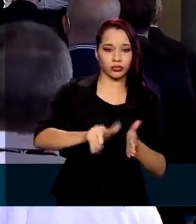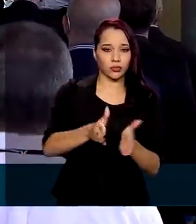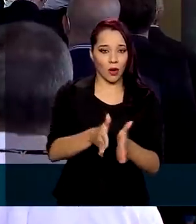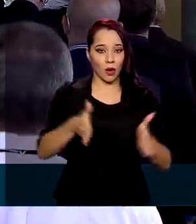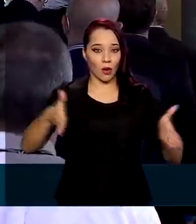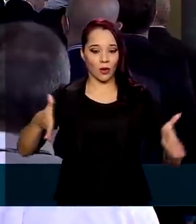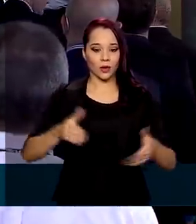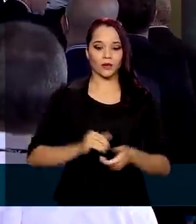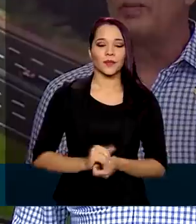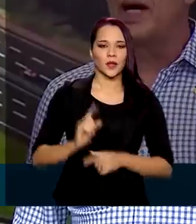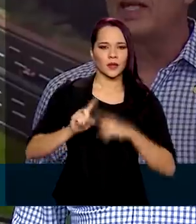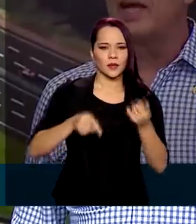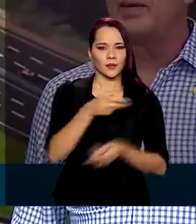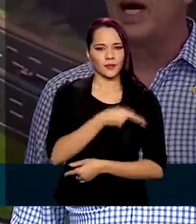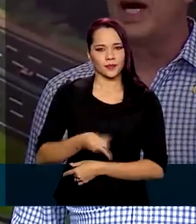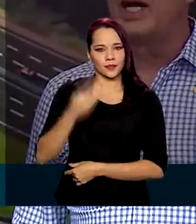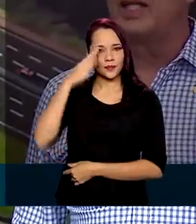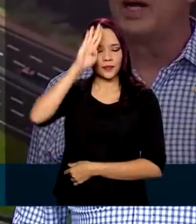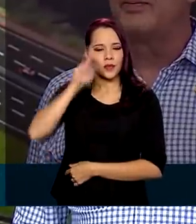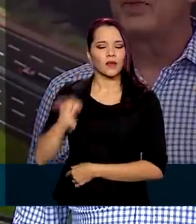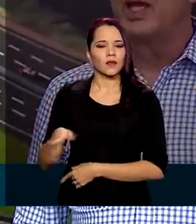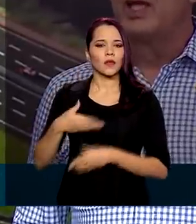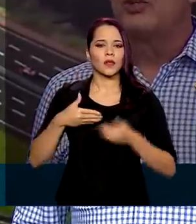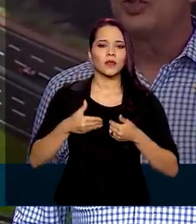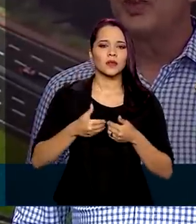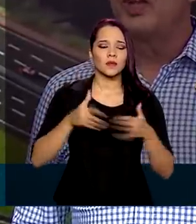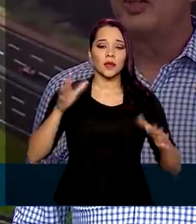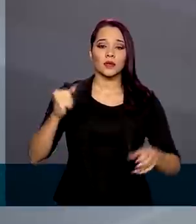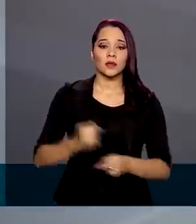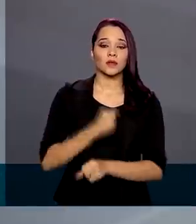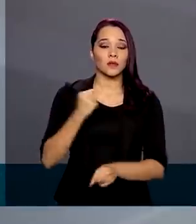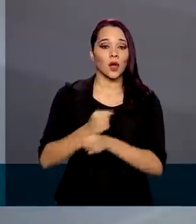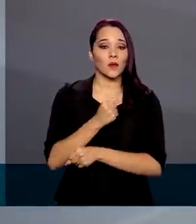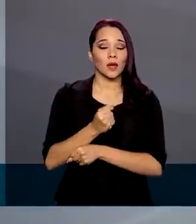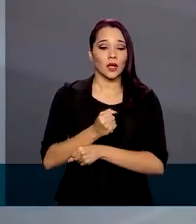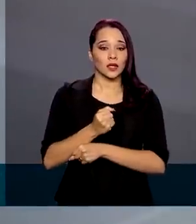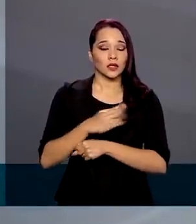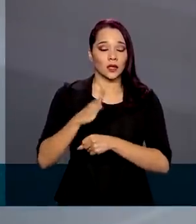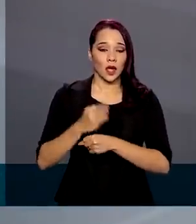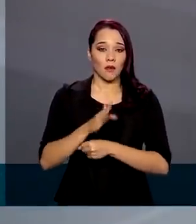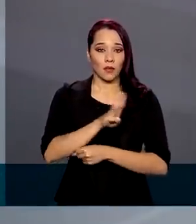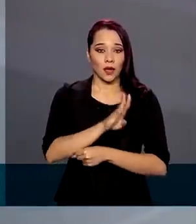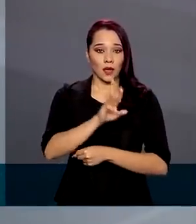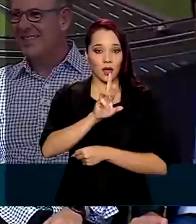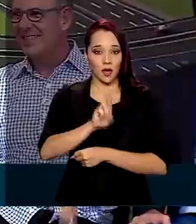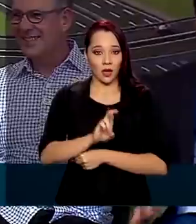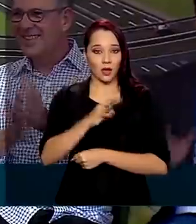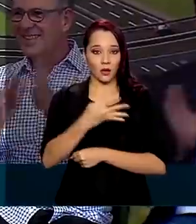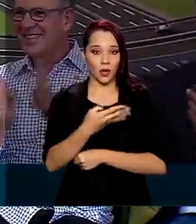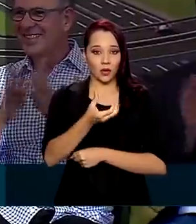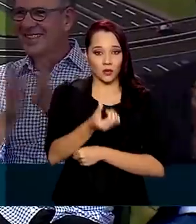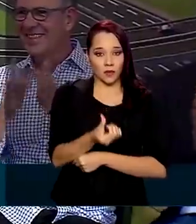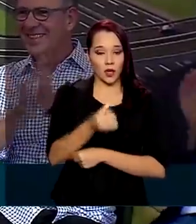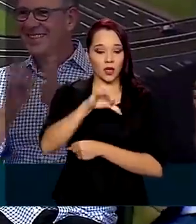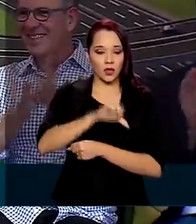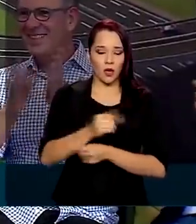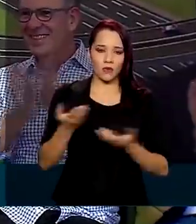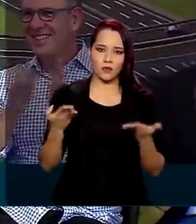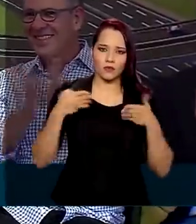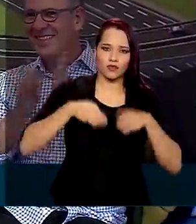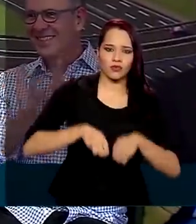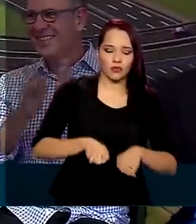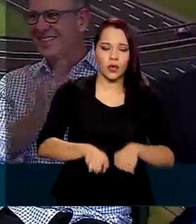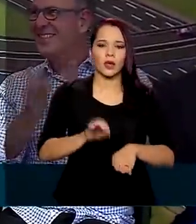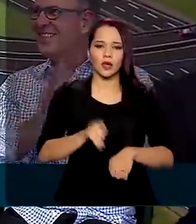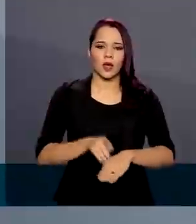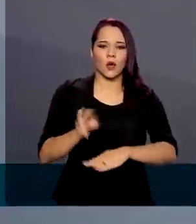o presidente Jair Bolsonaro participou do lançamento das obras de duplicação da BR-469, que é a rodovia